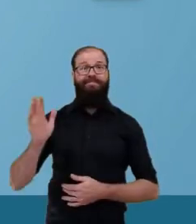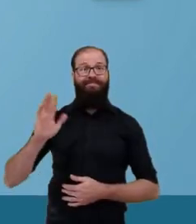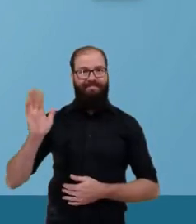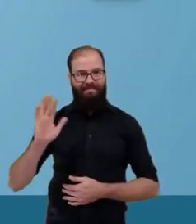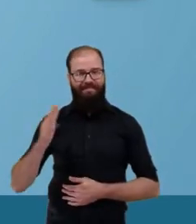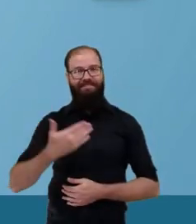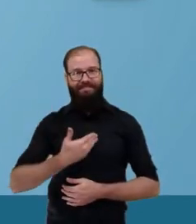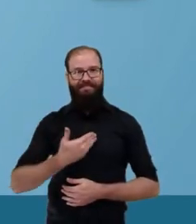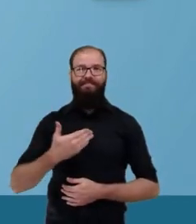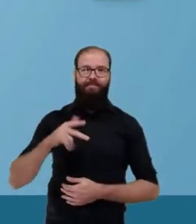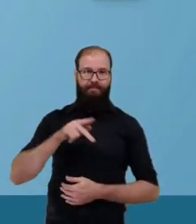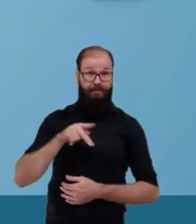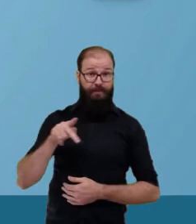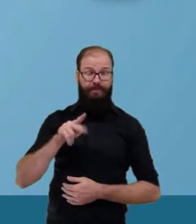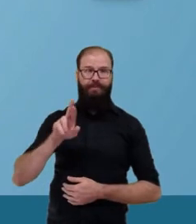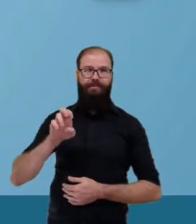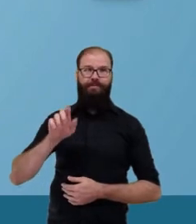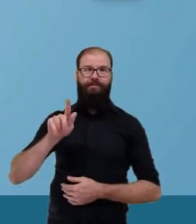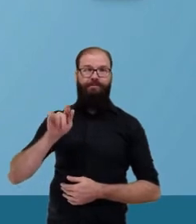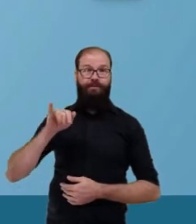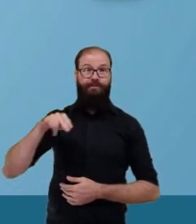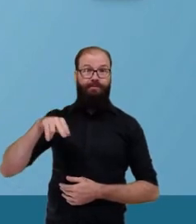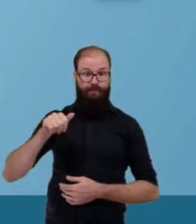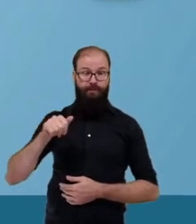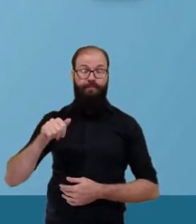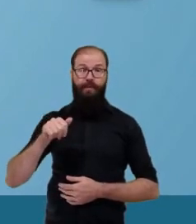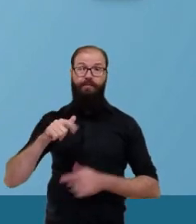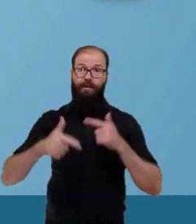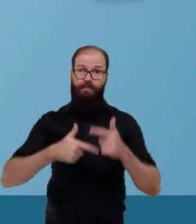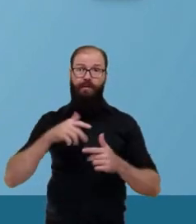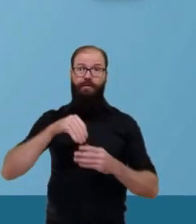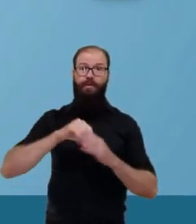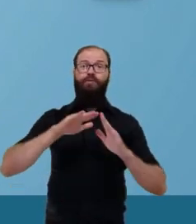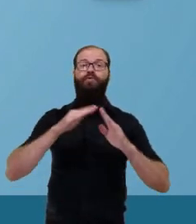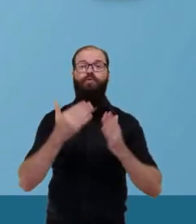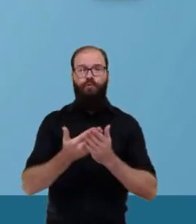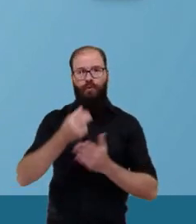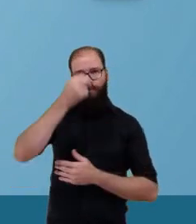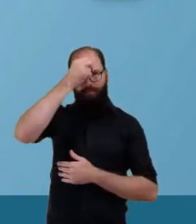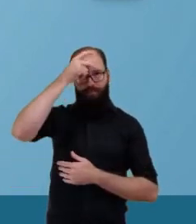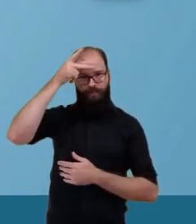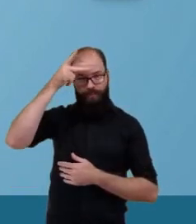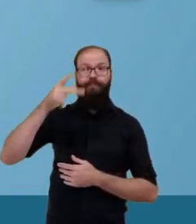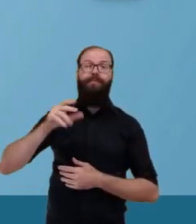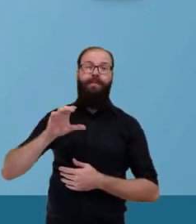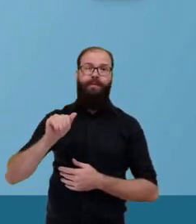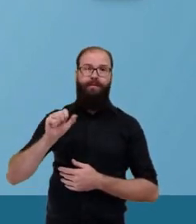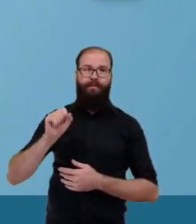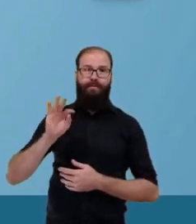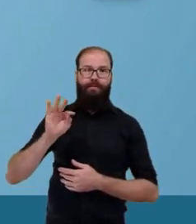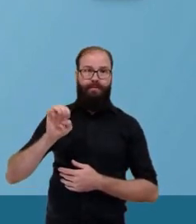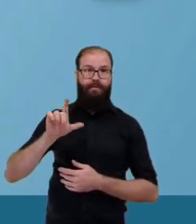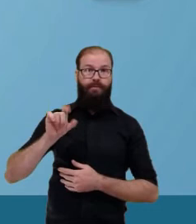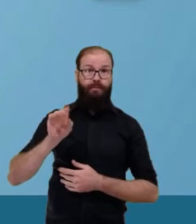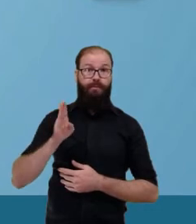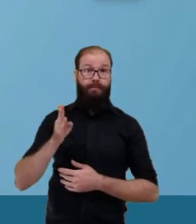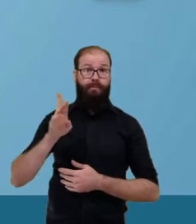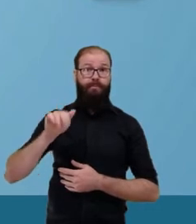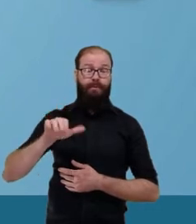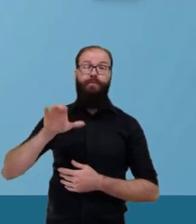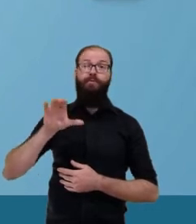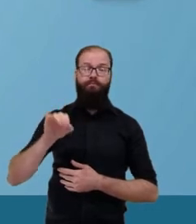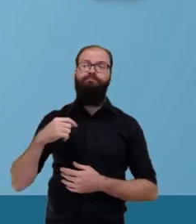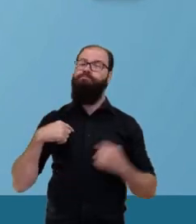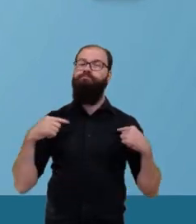Olá, eu sou a professora Regina Cássia, da Escola Municipal Marechal Castelo Branco. E vou estar aqui com